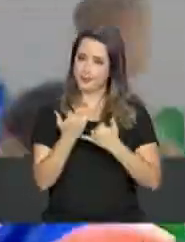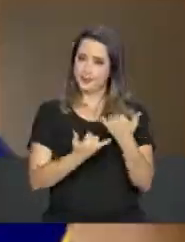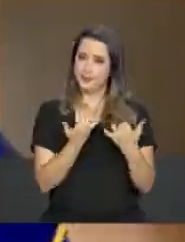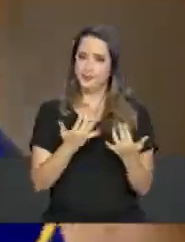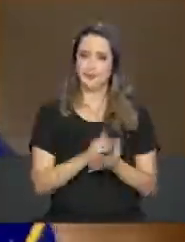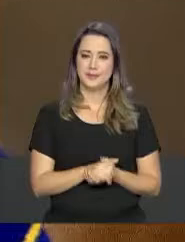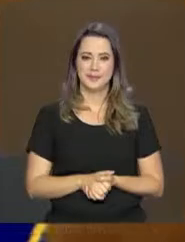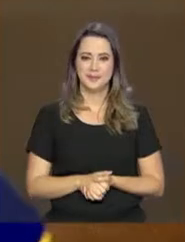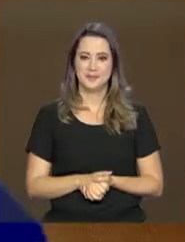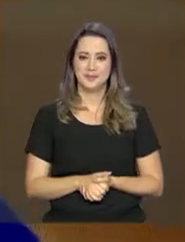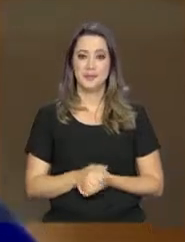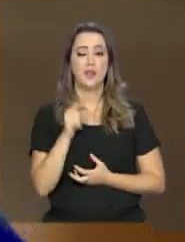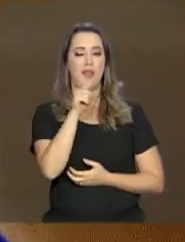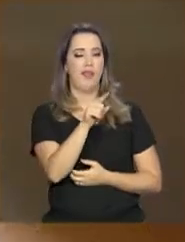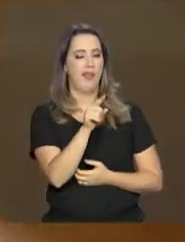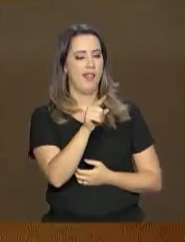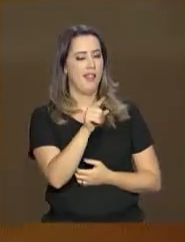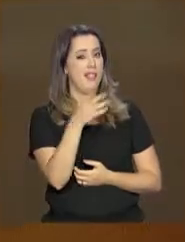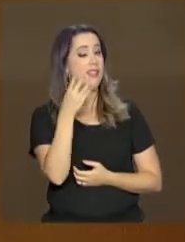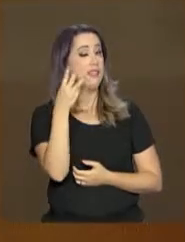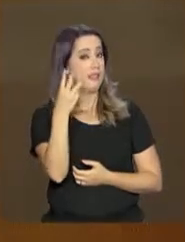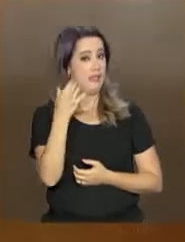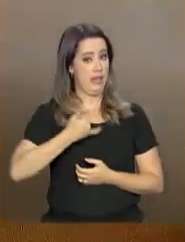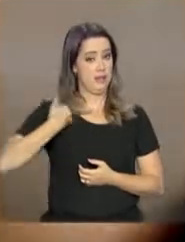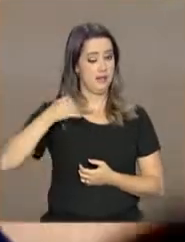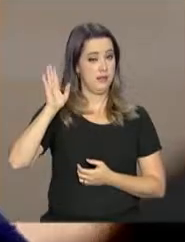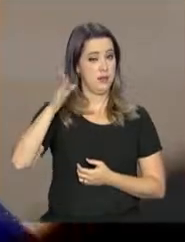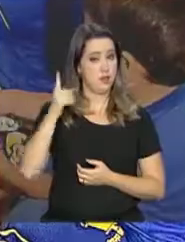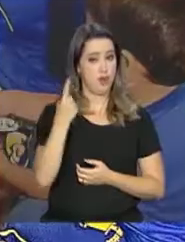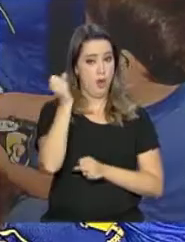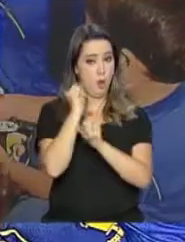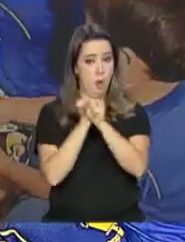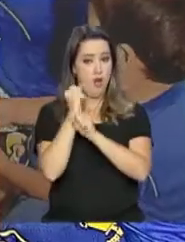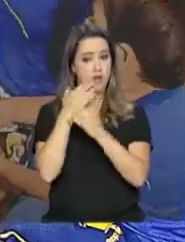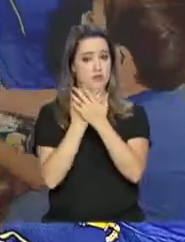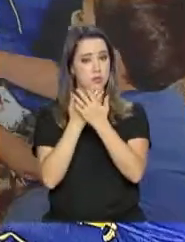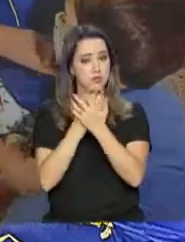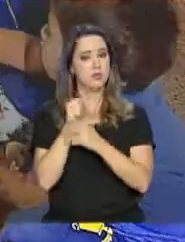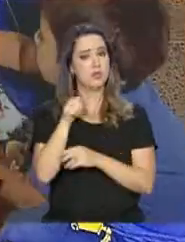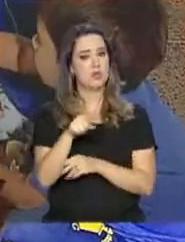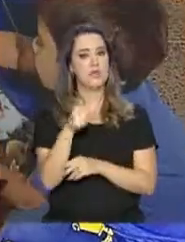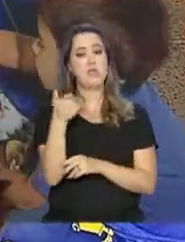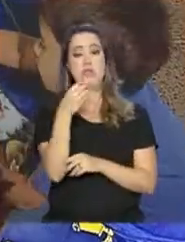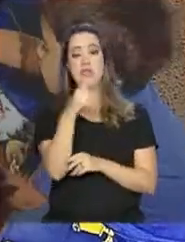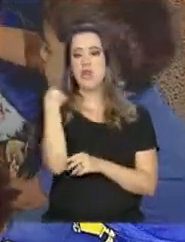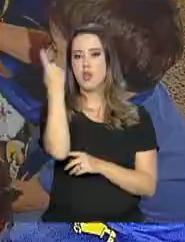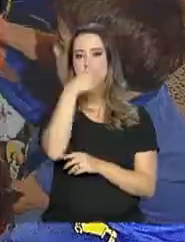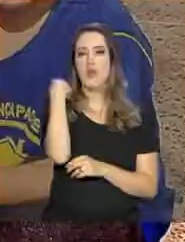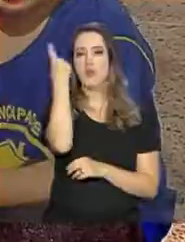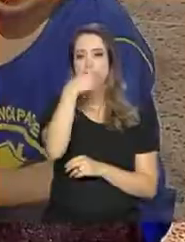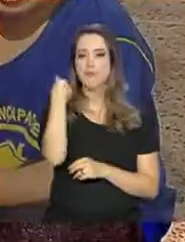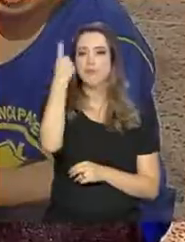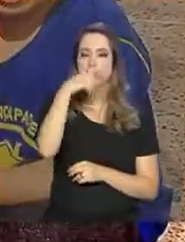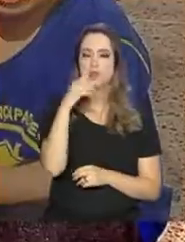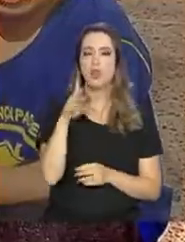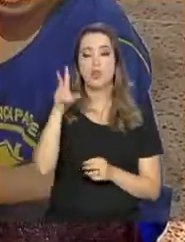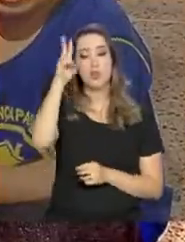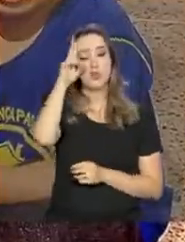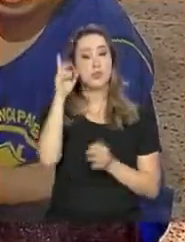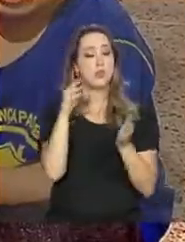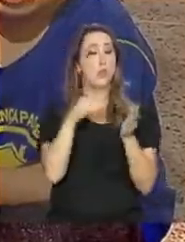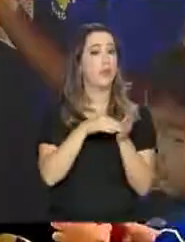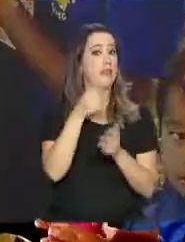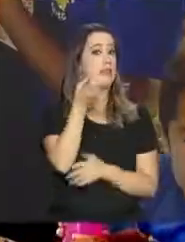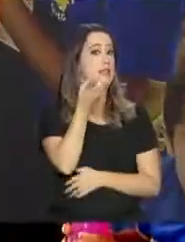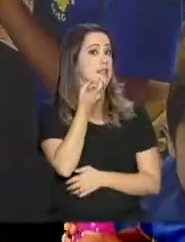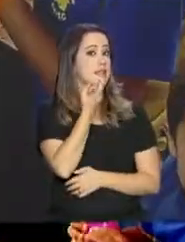O Heitor, de 3 anos, está aqui desde o ano passado. São 10 horas de atividades por dia, de segunda a sexta